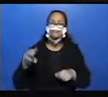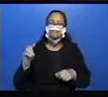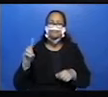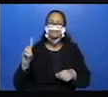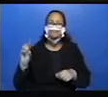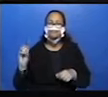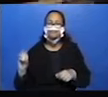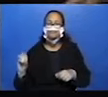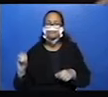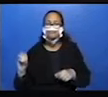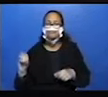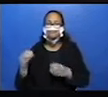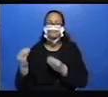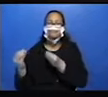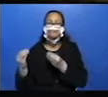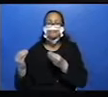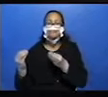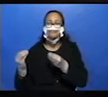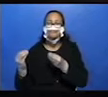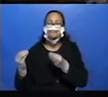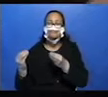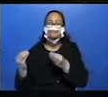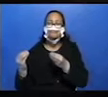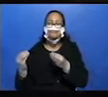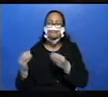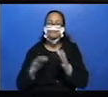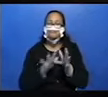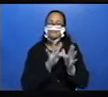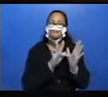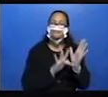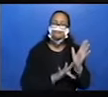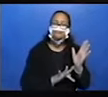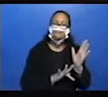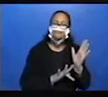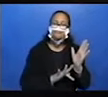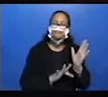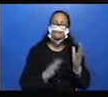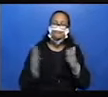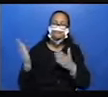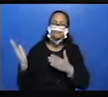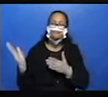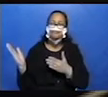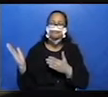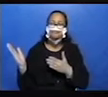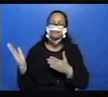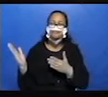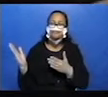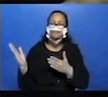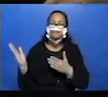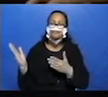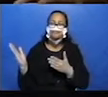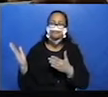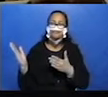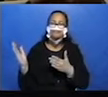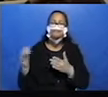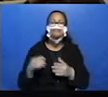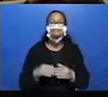Olha só. E ele retira um pedacinho do nosso texto, trancado entre múmias. Então, nós vamos falar de modo. Olha só.